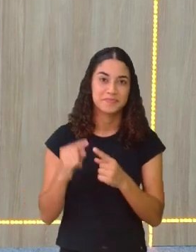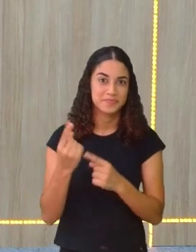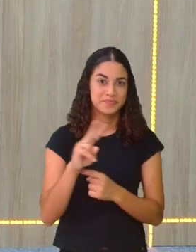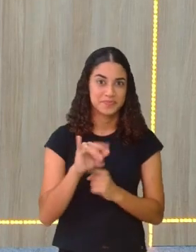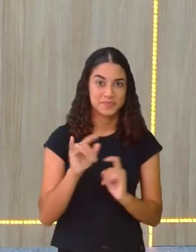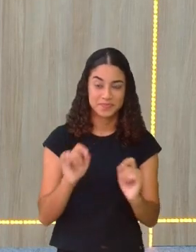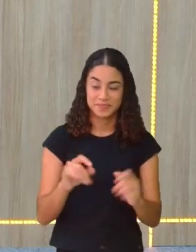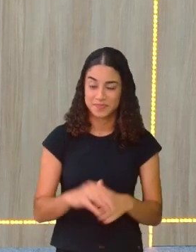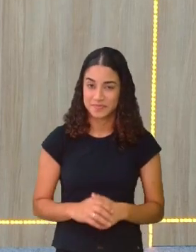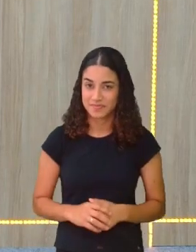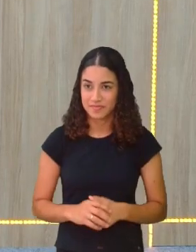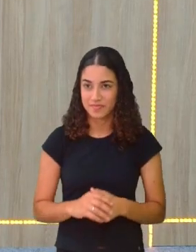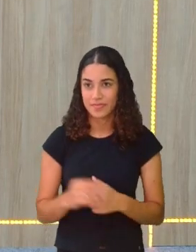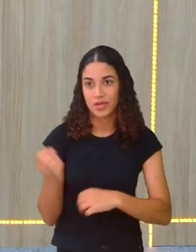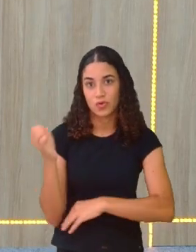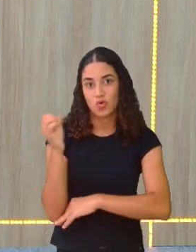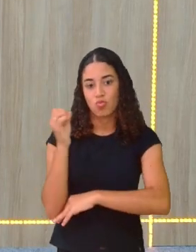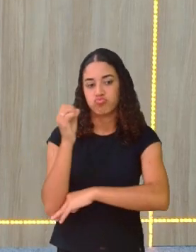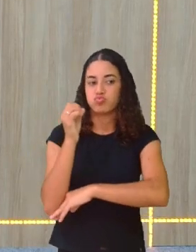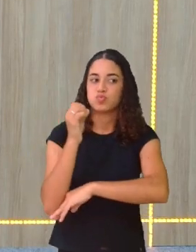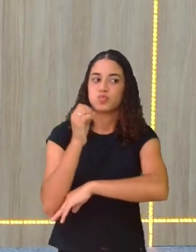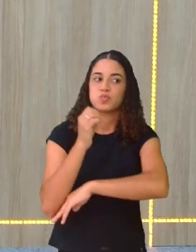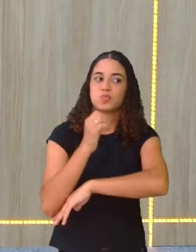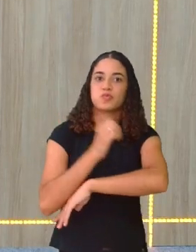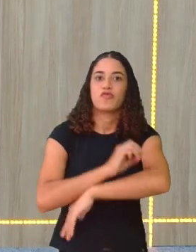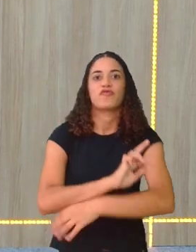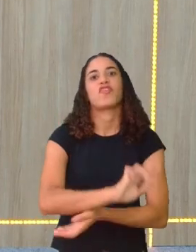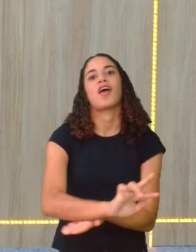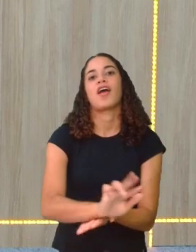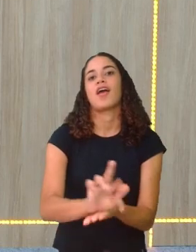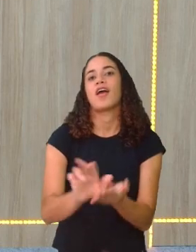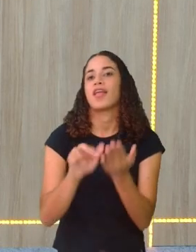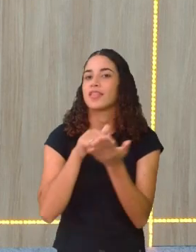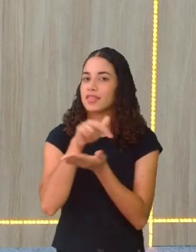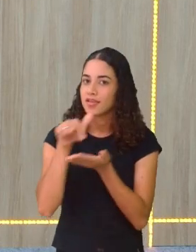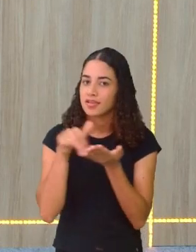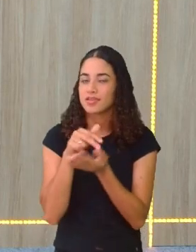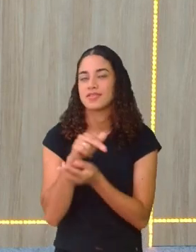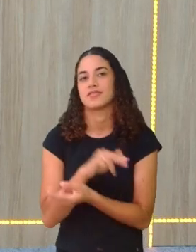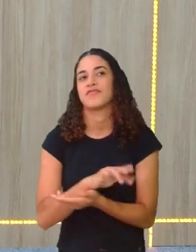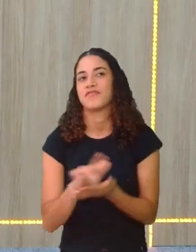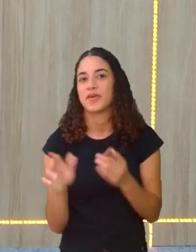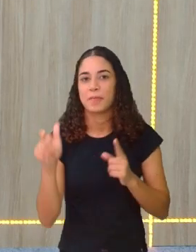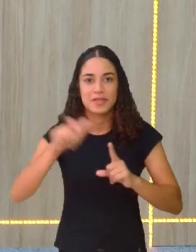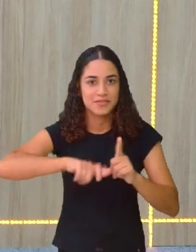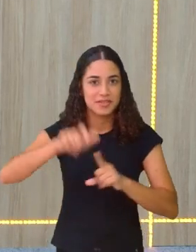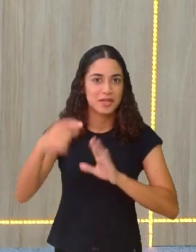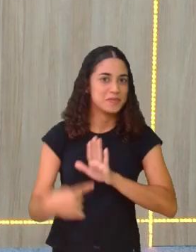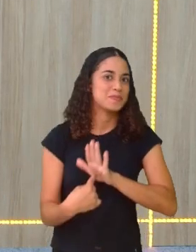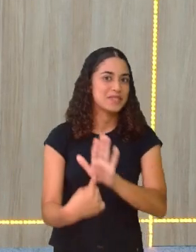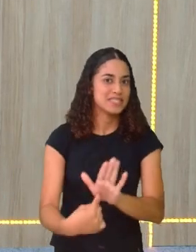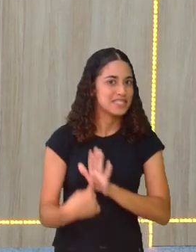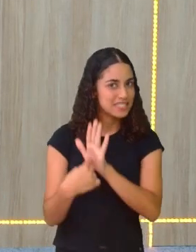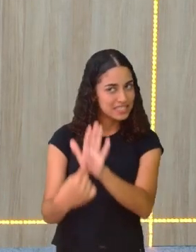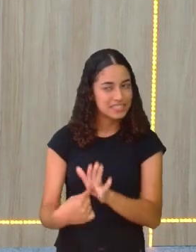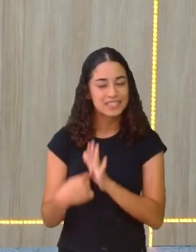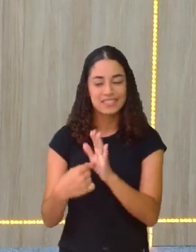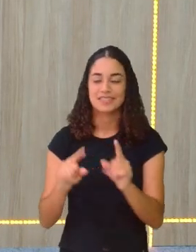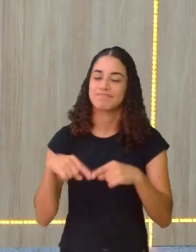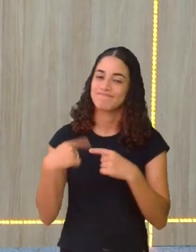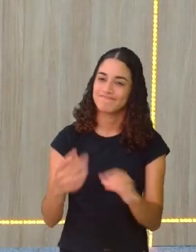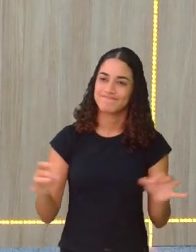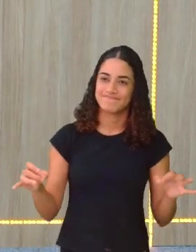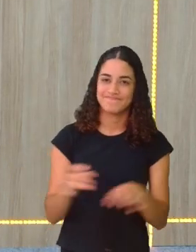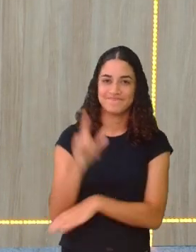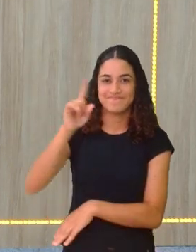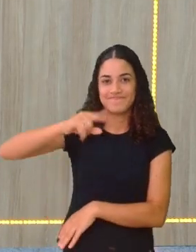sendo, ao longo da noite, várias danças, vários personagens vão se apresentando. E ele se conclui com